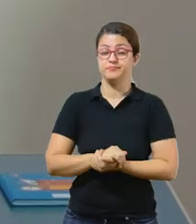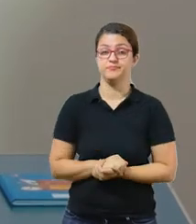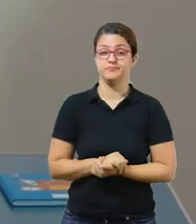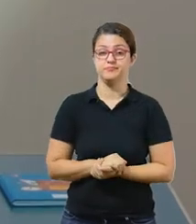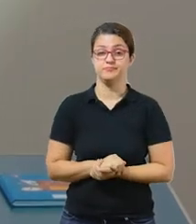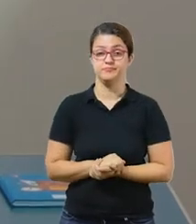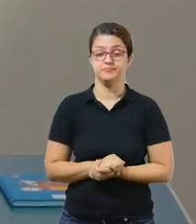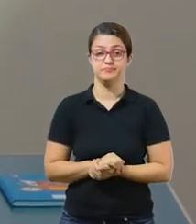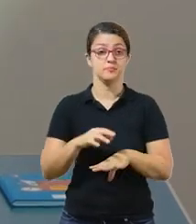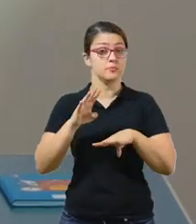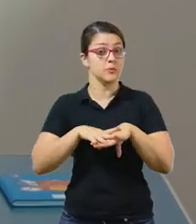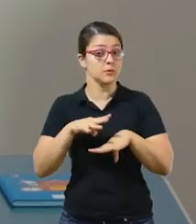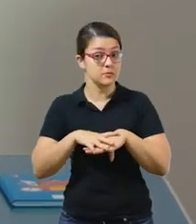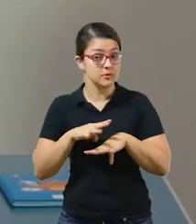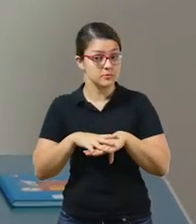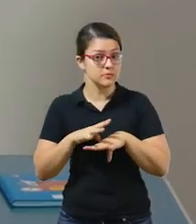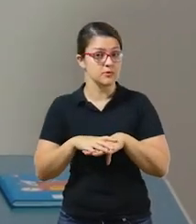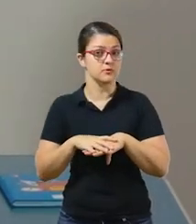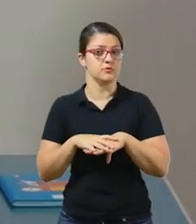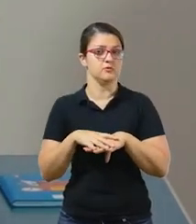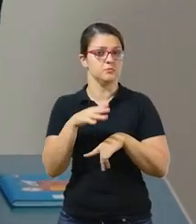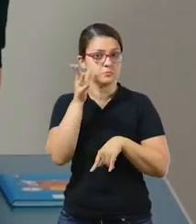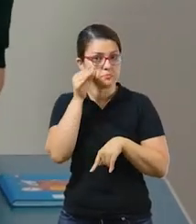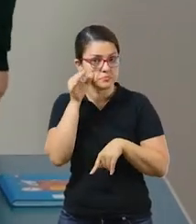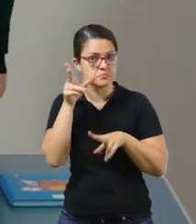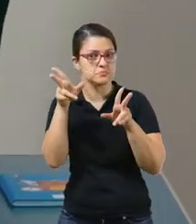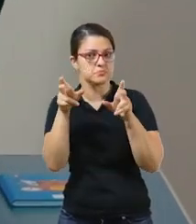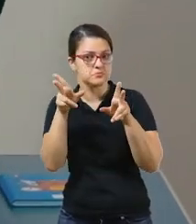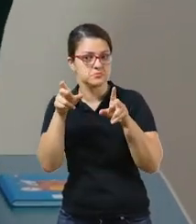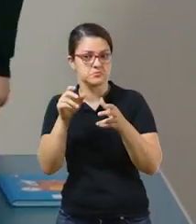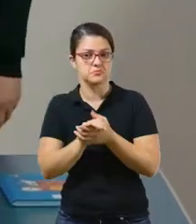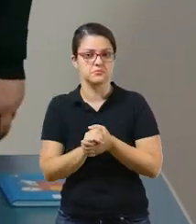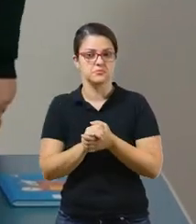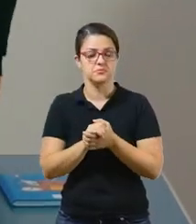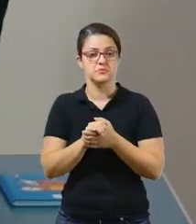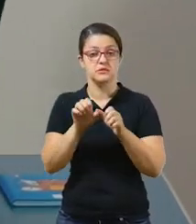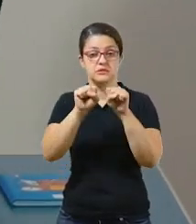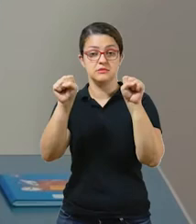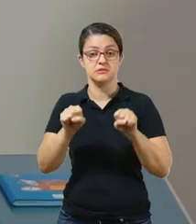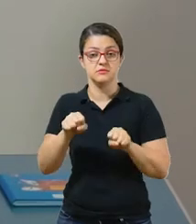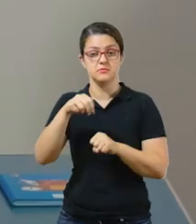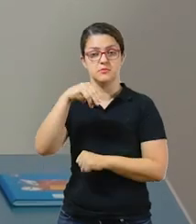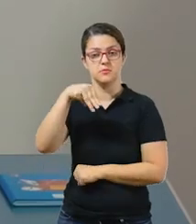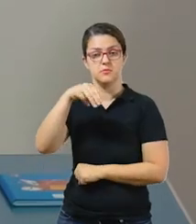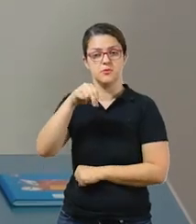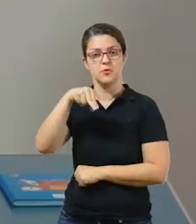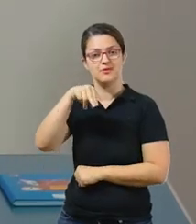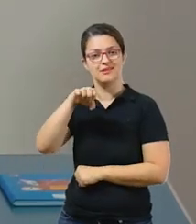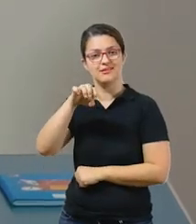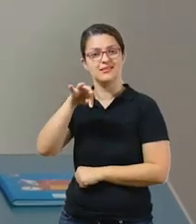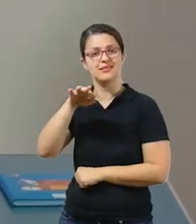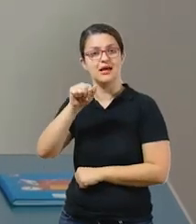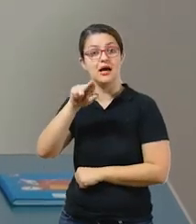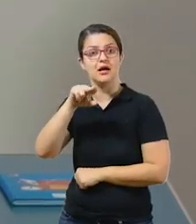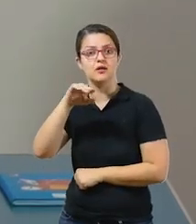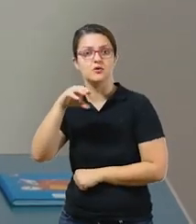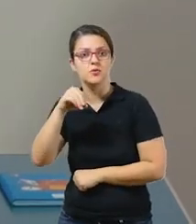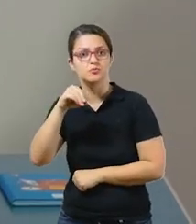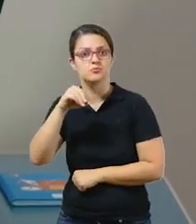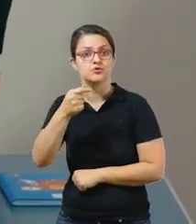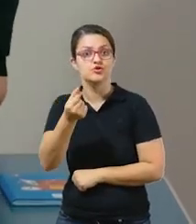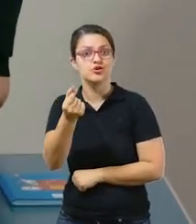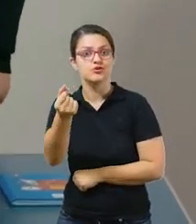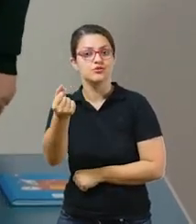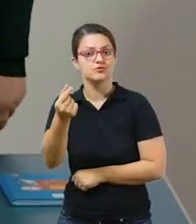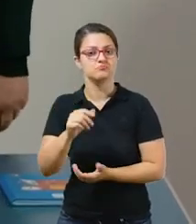Em matemática, nós temos um assunto muito interessante, é o sistema monetário. Para introduzir o tema, nós temos